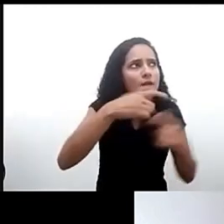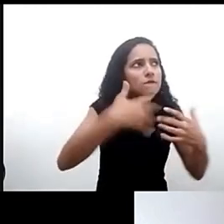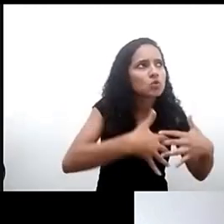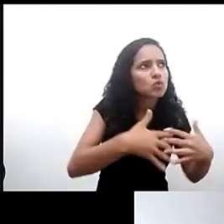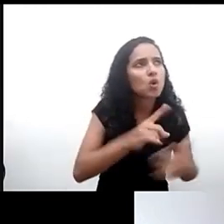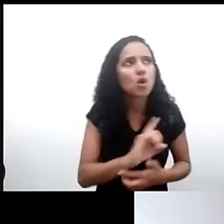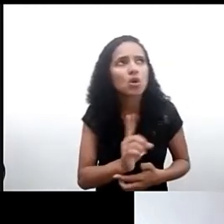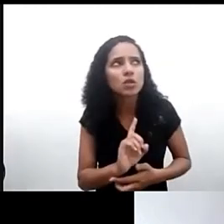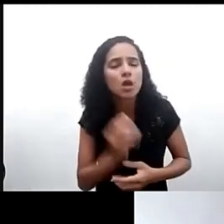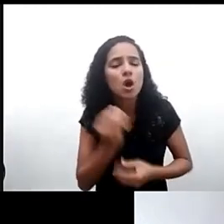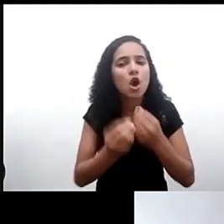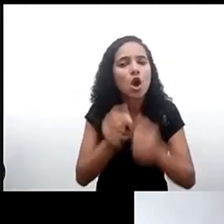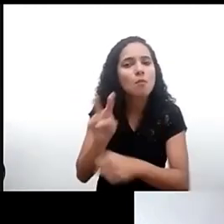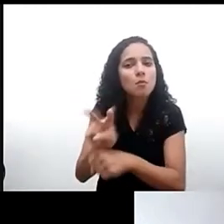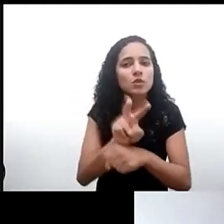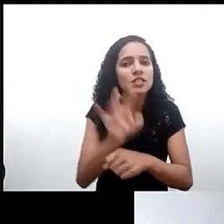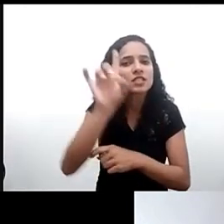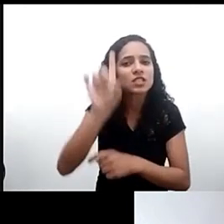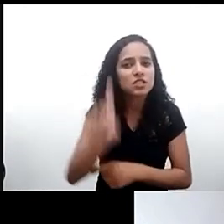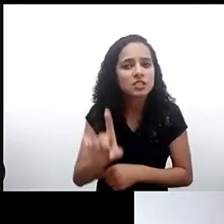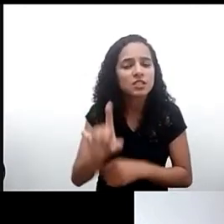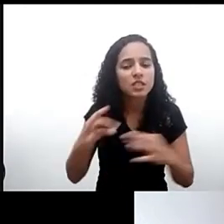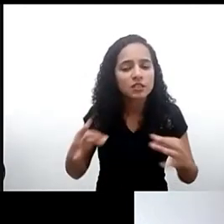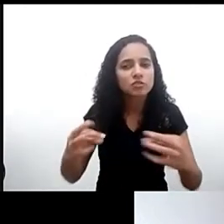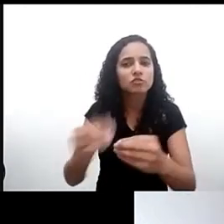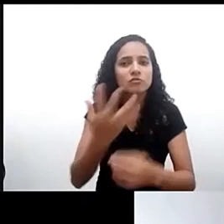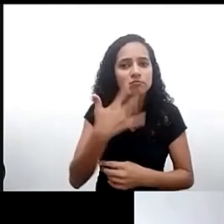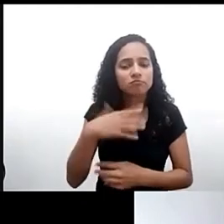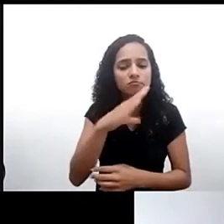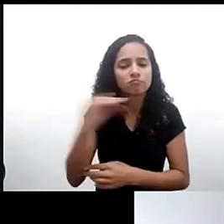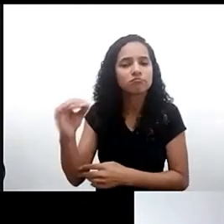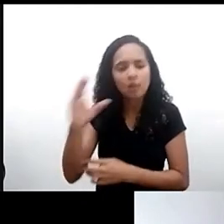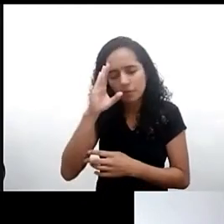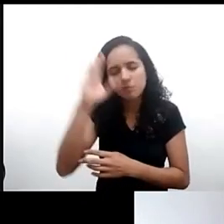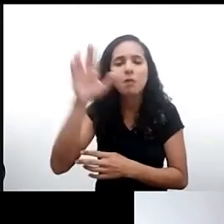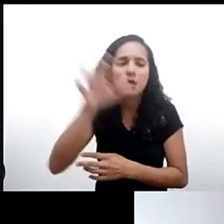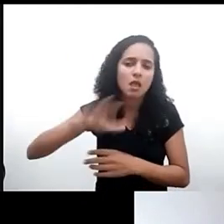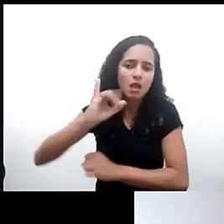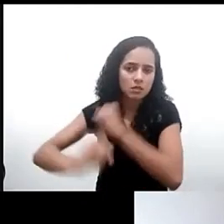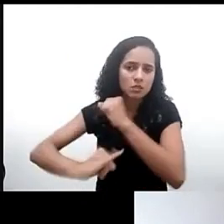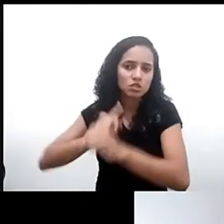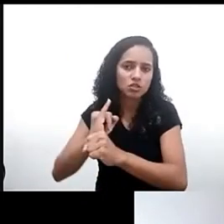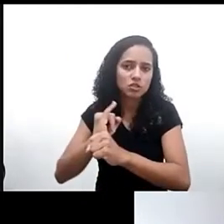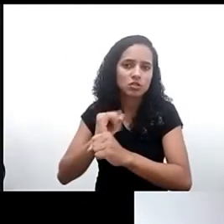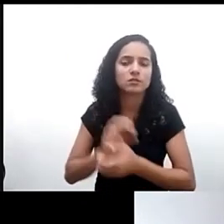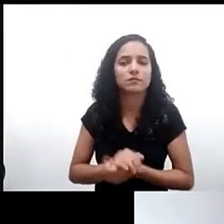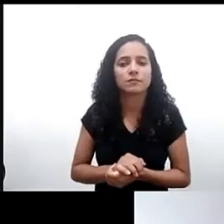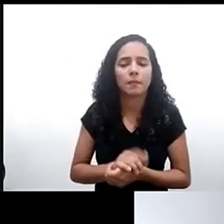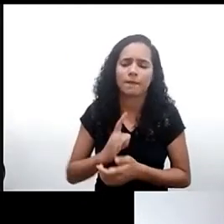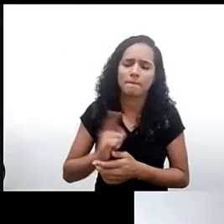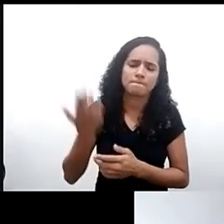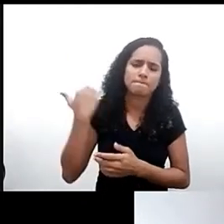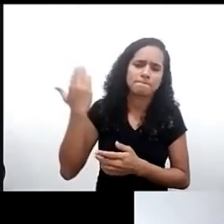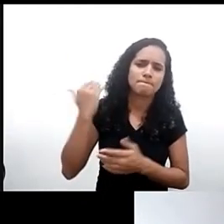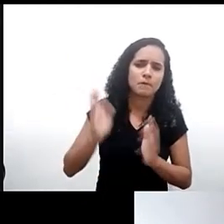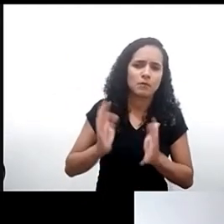proteger os seus direitos principalmente ou especialmente no ambiente digital algo que existe há muito tempo e quando se